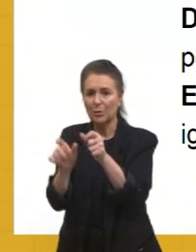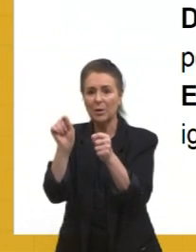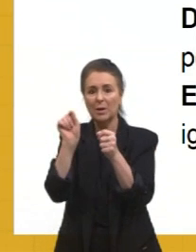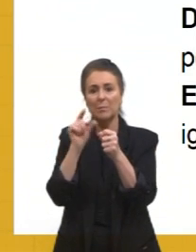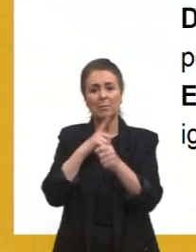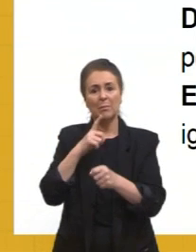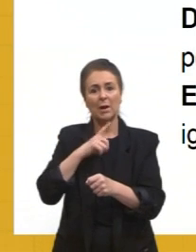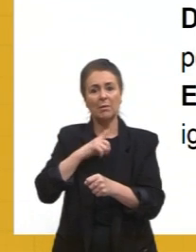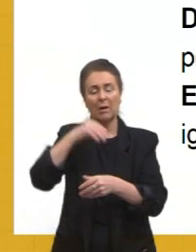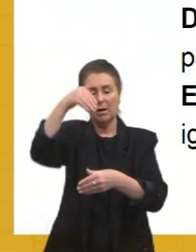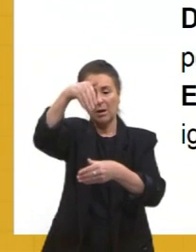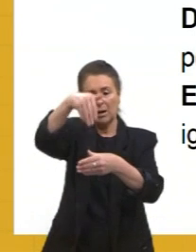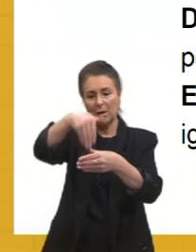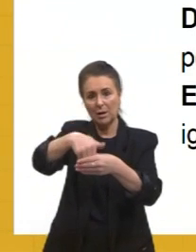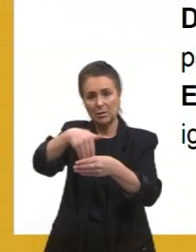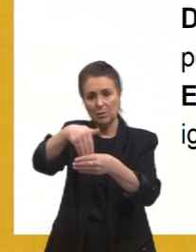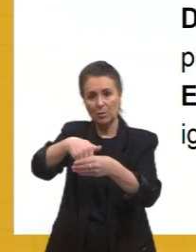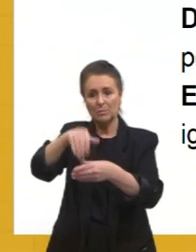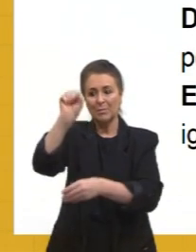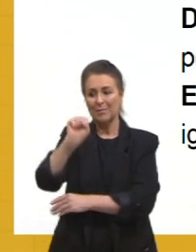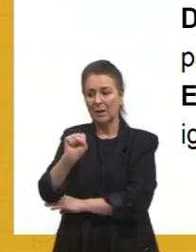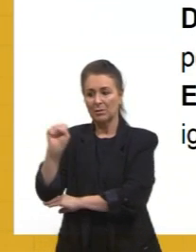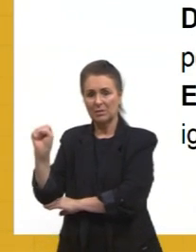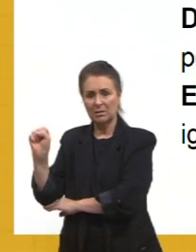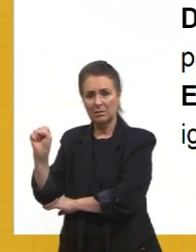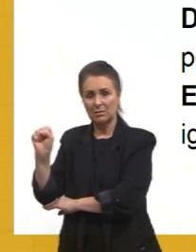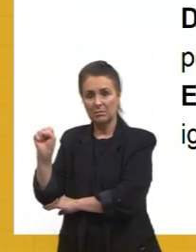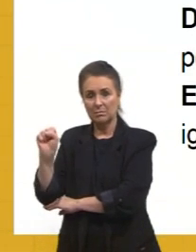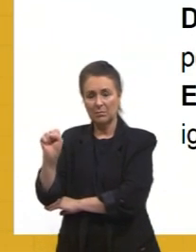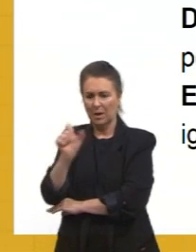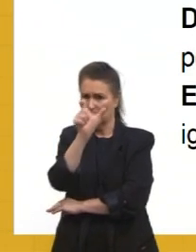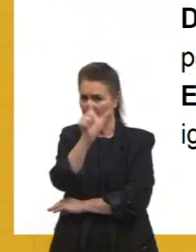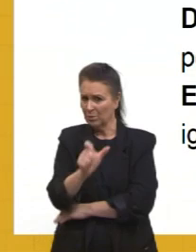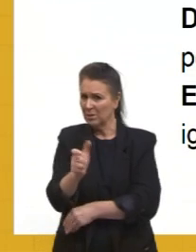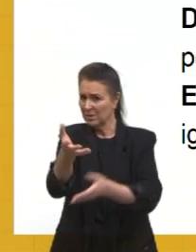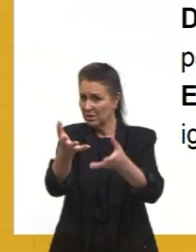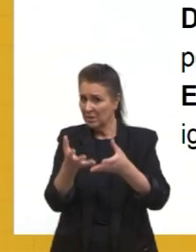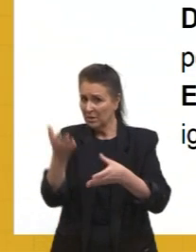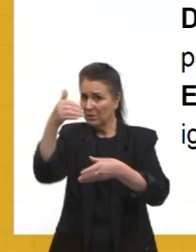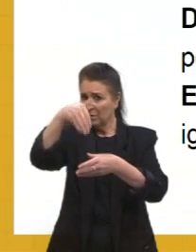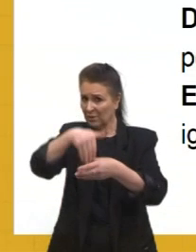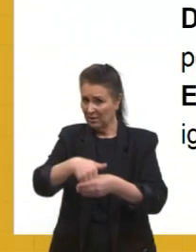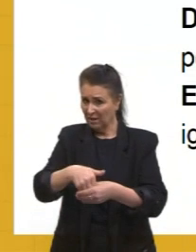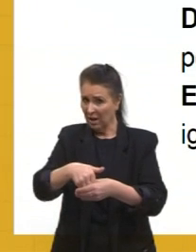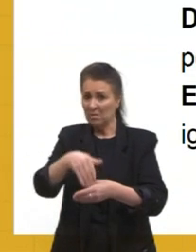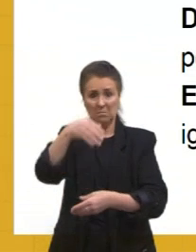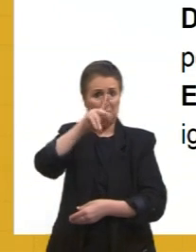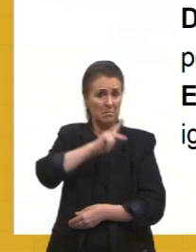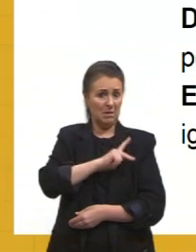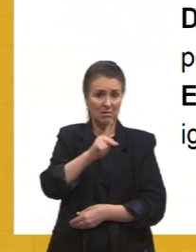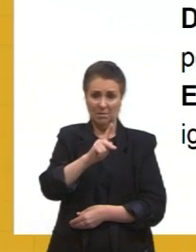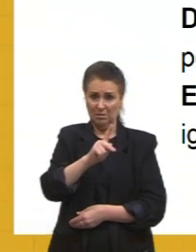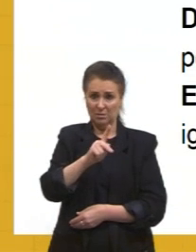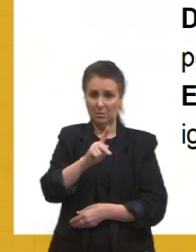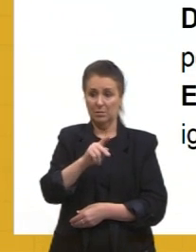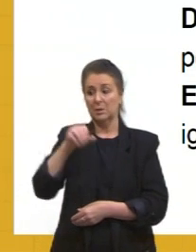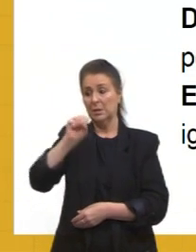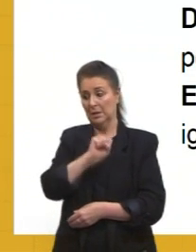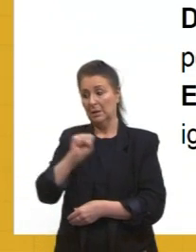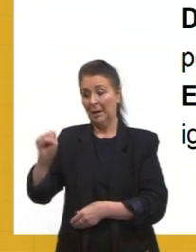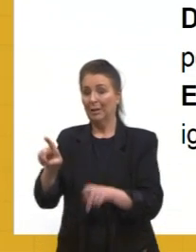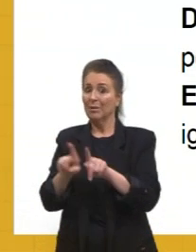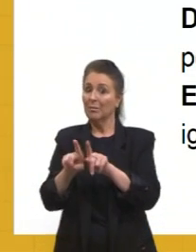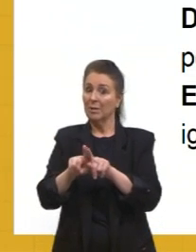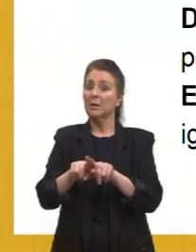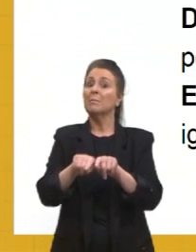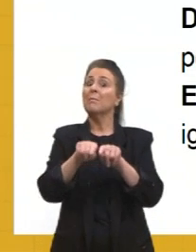de eleições para o Senado. Essas pessoas queriam votar para presidente, não só para o Senado. Então, por isso não é